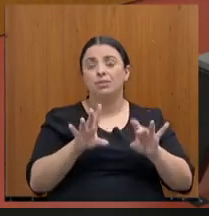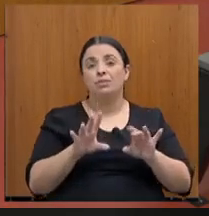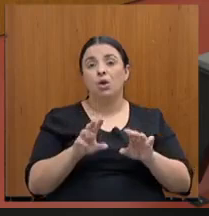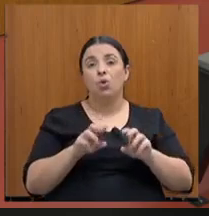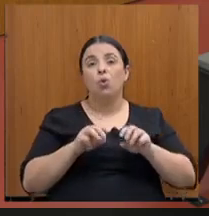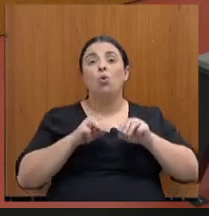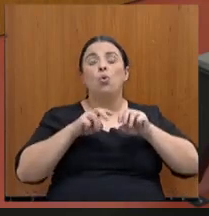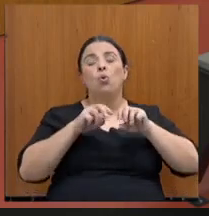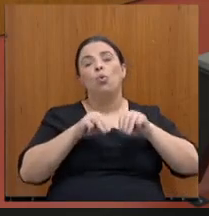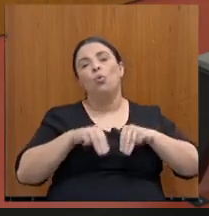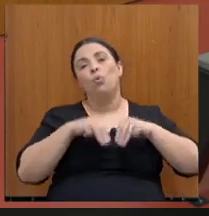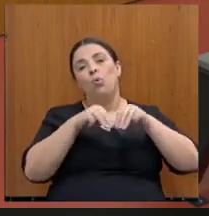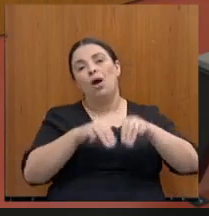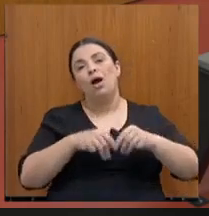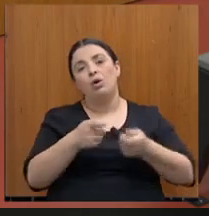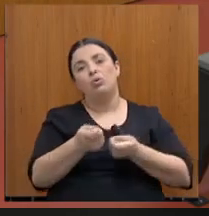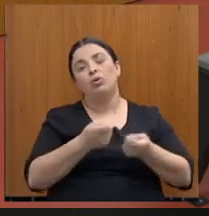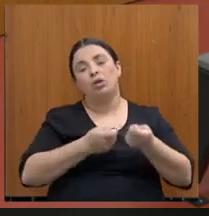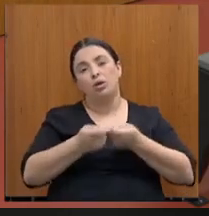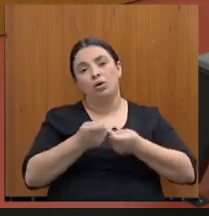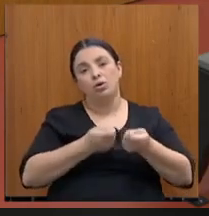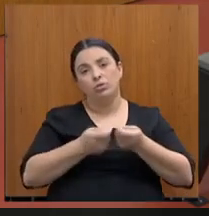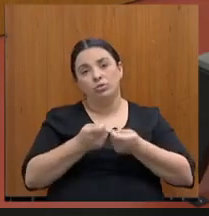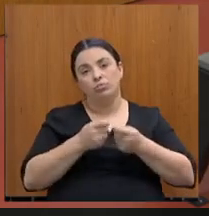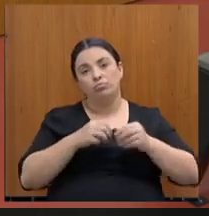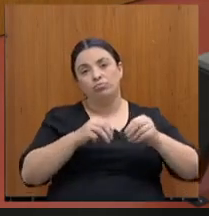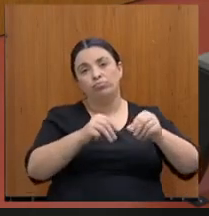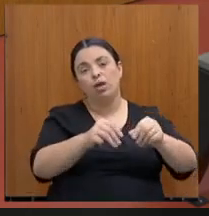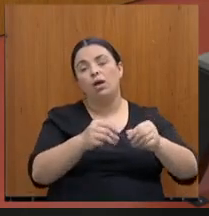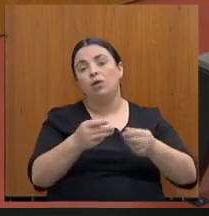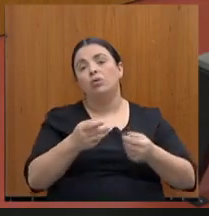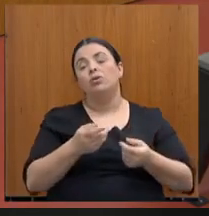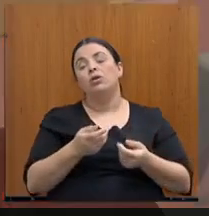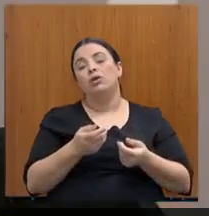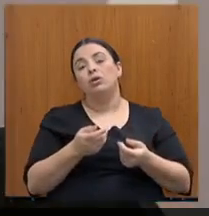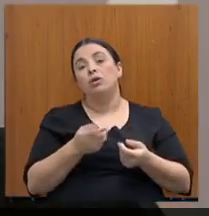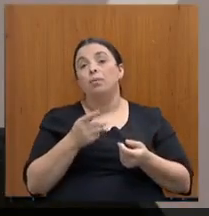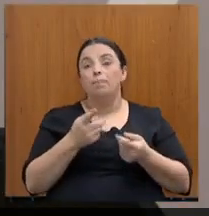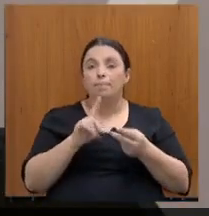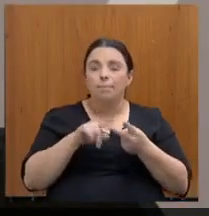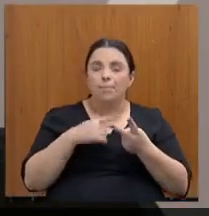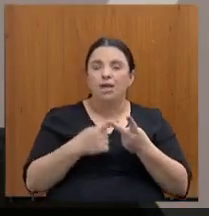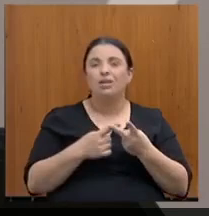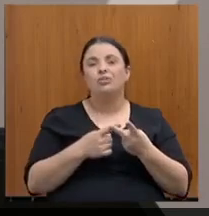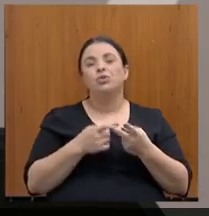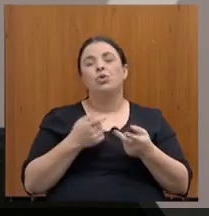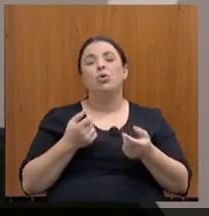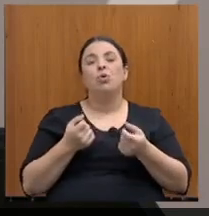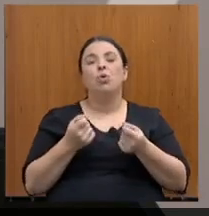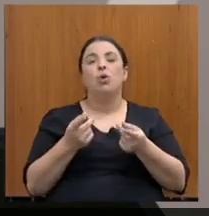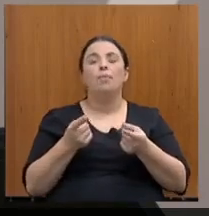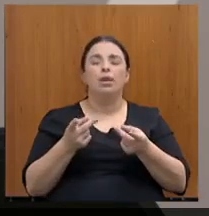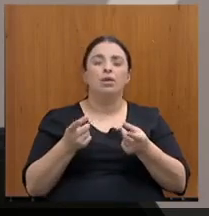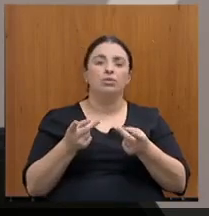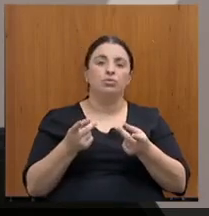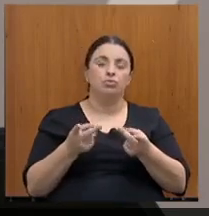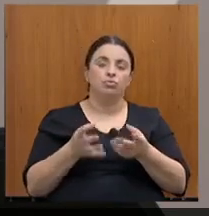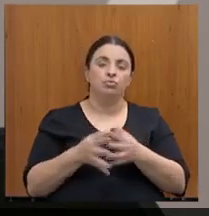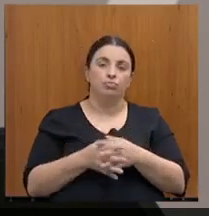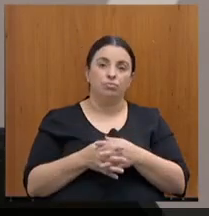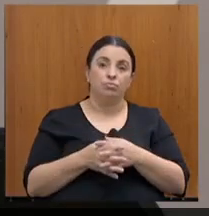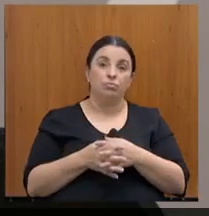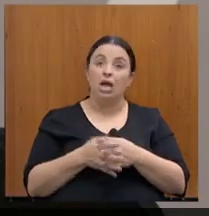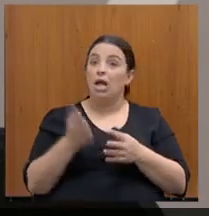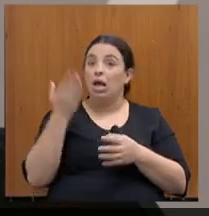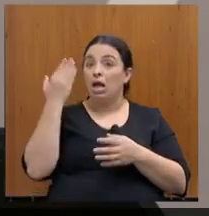e do comércio. Nós não temos empreendimentos, mas não tínhamos, eu agora acredito que vamos ter